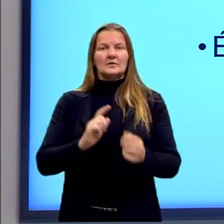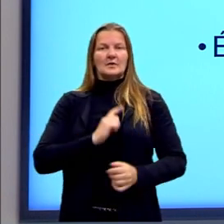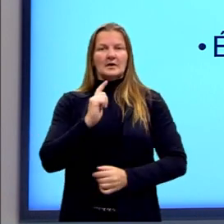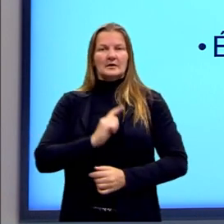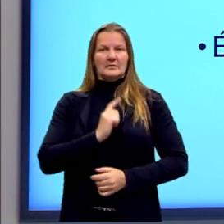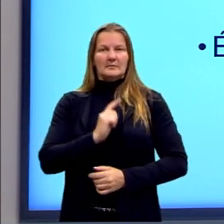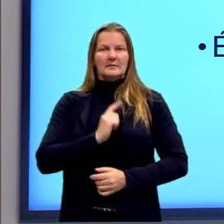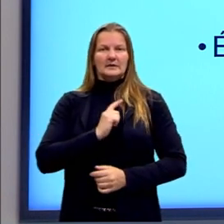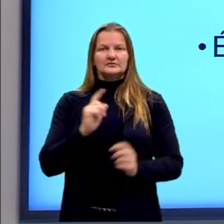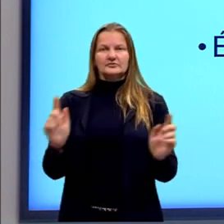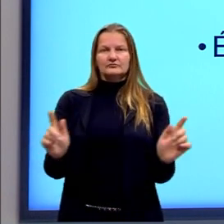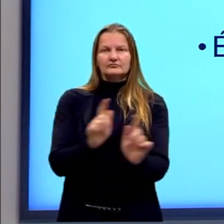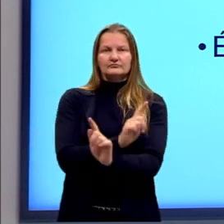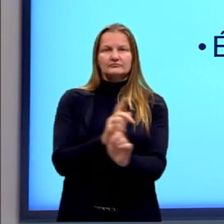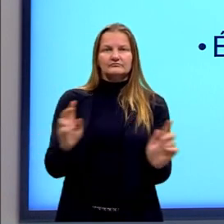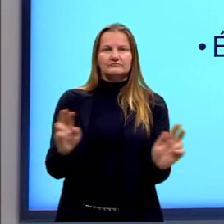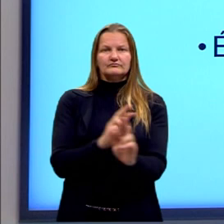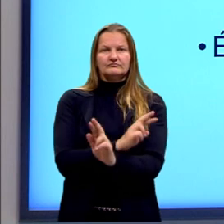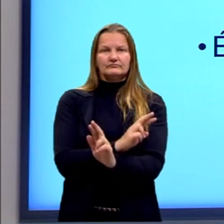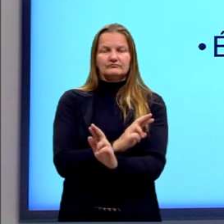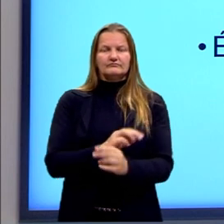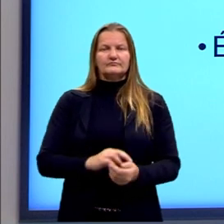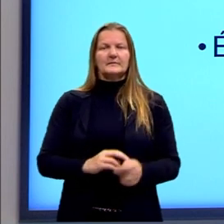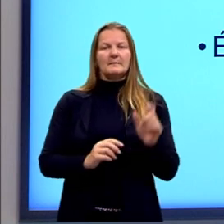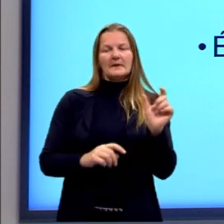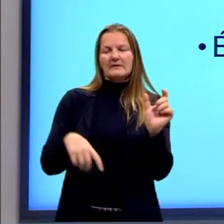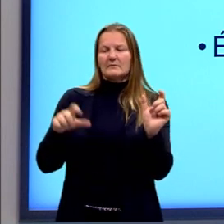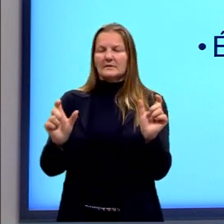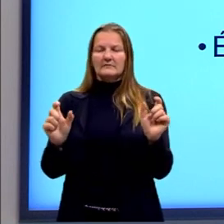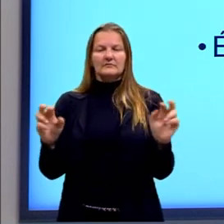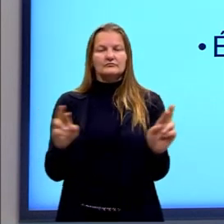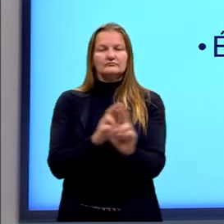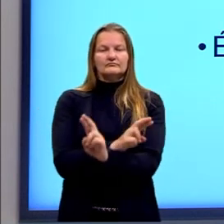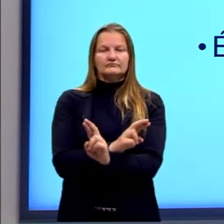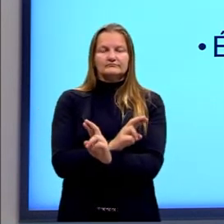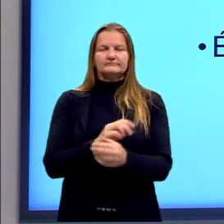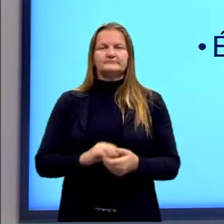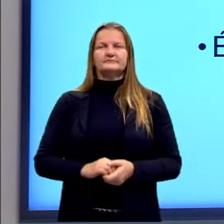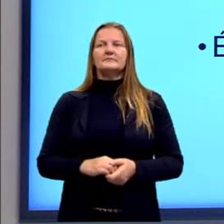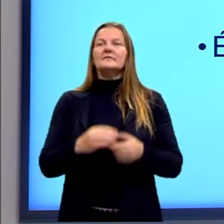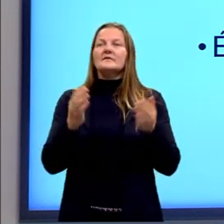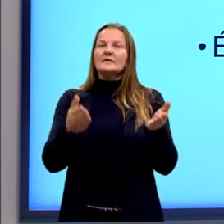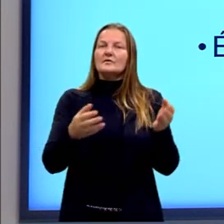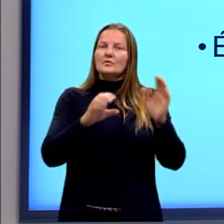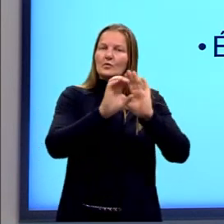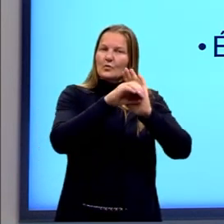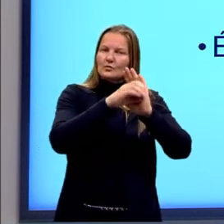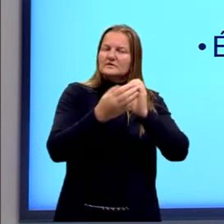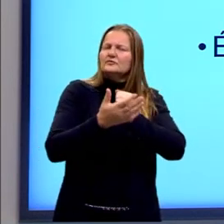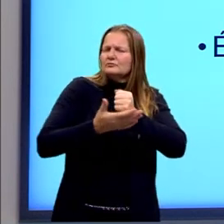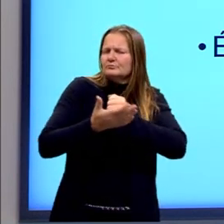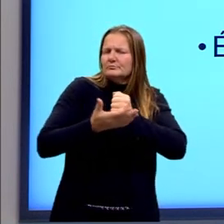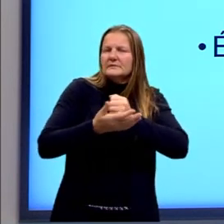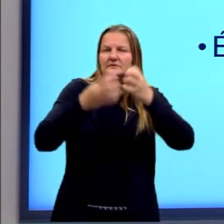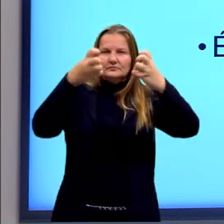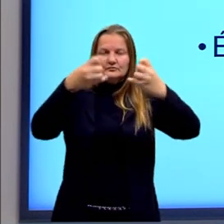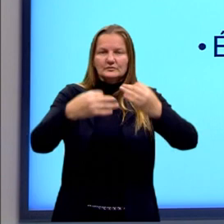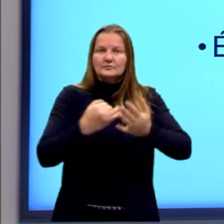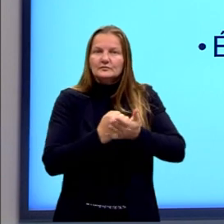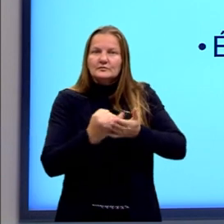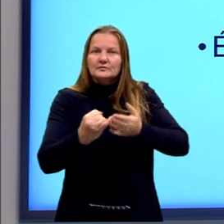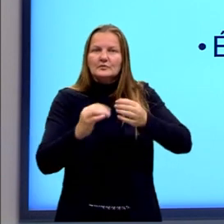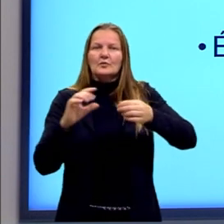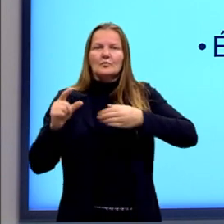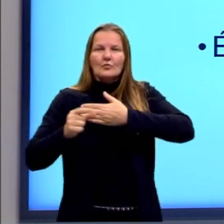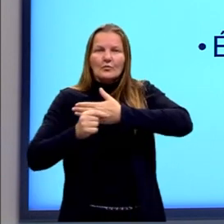existir, então, entre as palavras. Então, aqui é um conceito básico, inicial, de